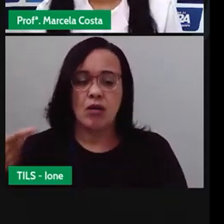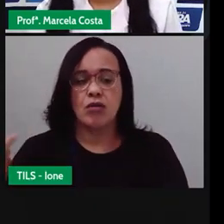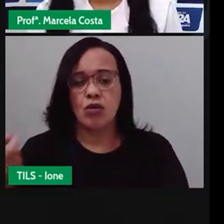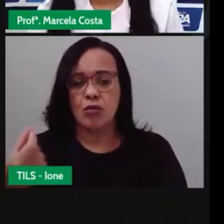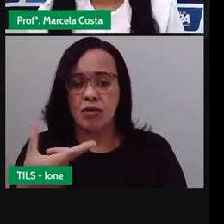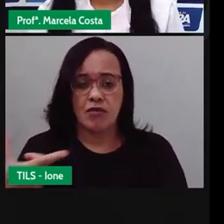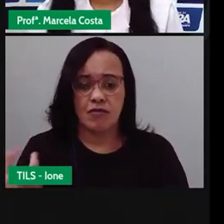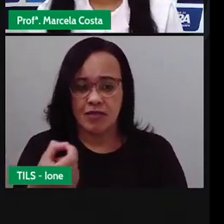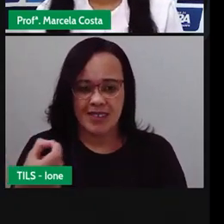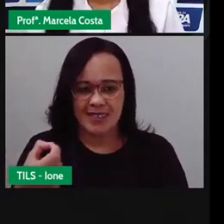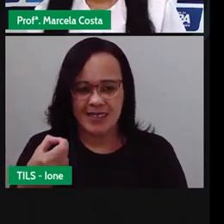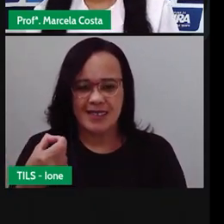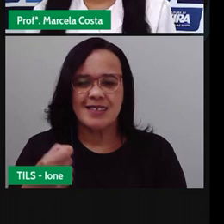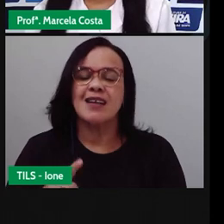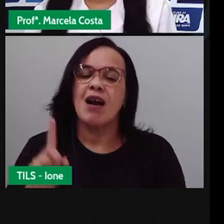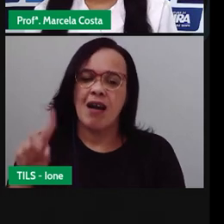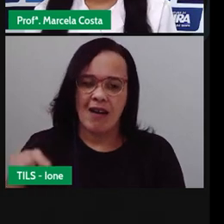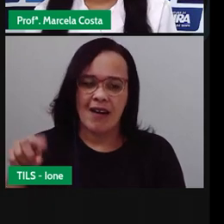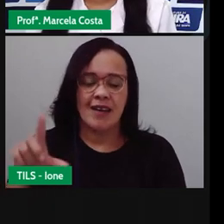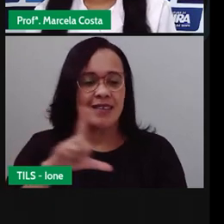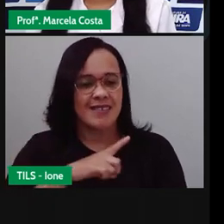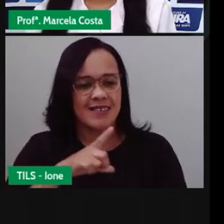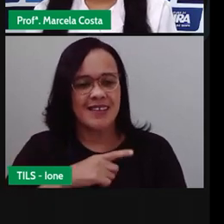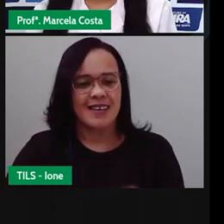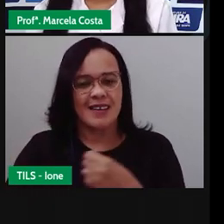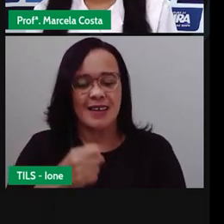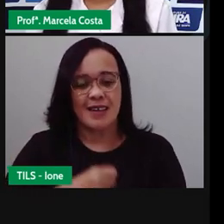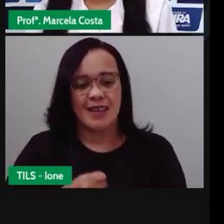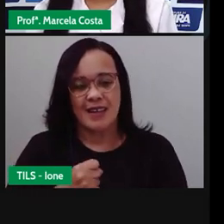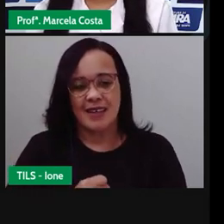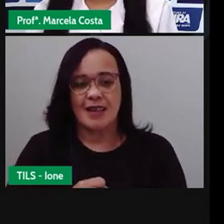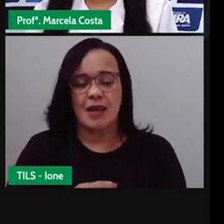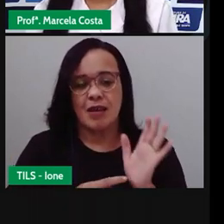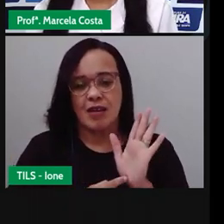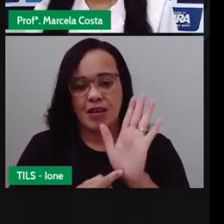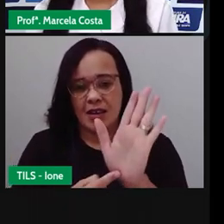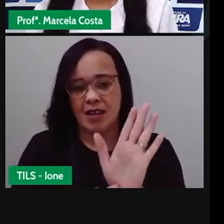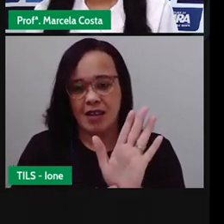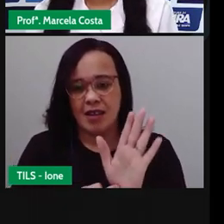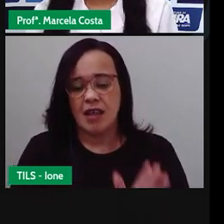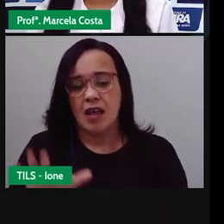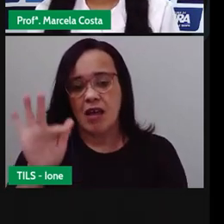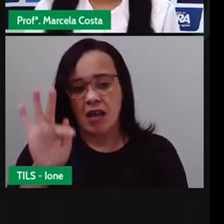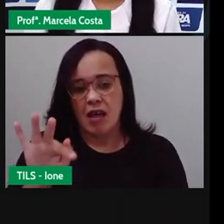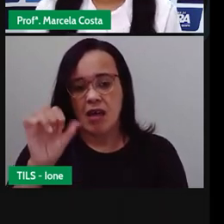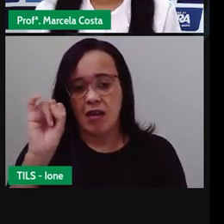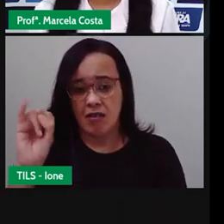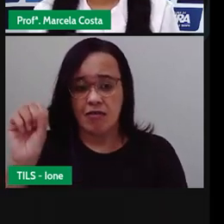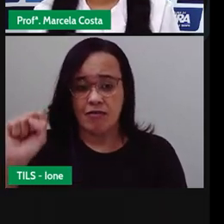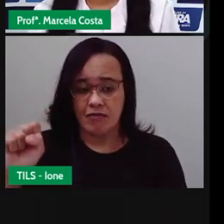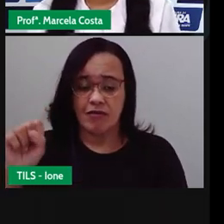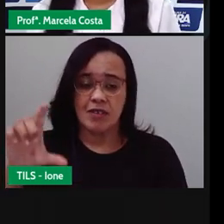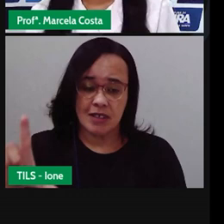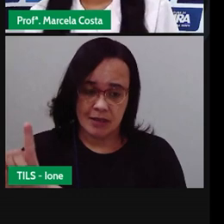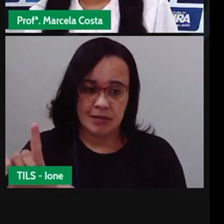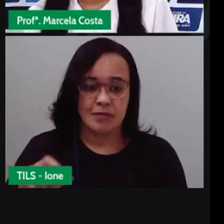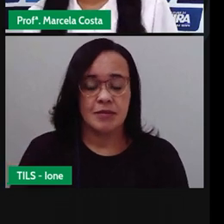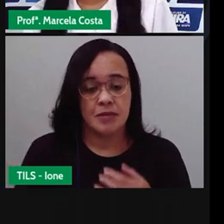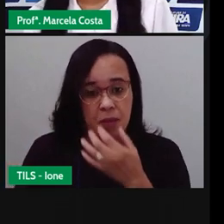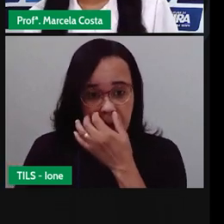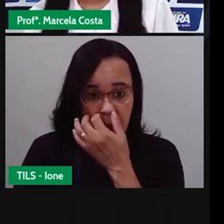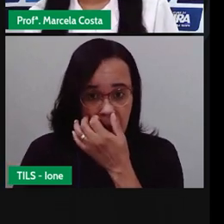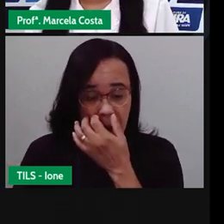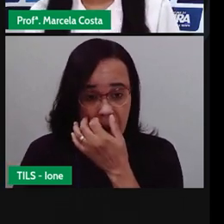Feira Literária de Filho de Santana, a Clique Virtual. Então,